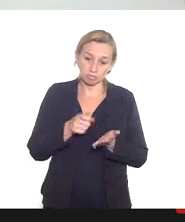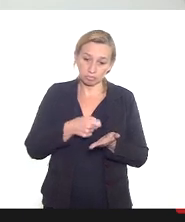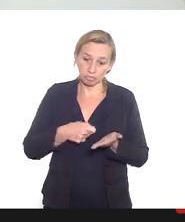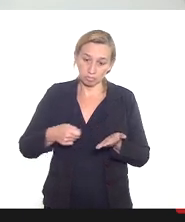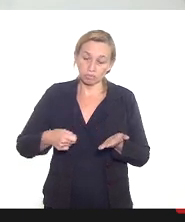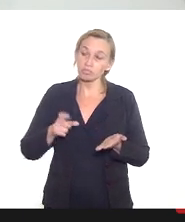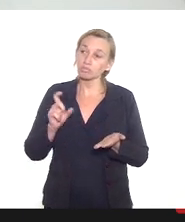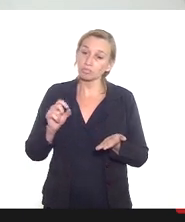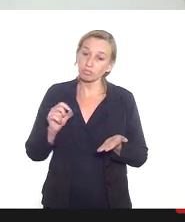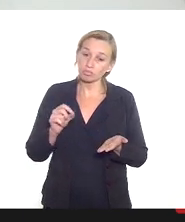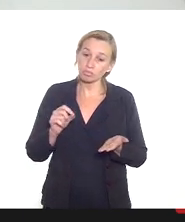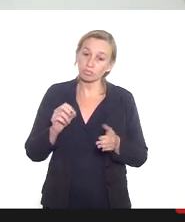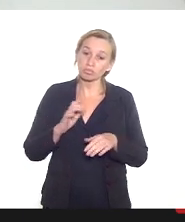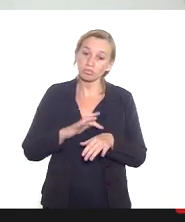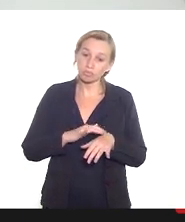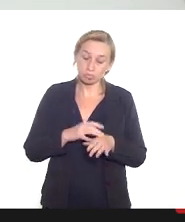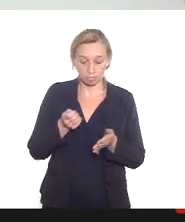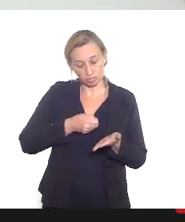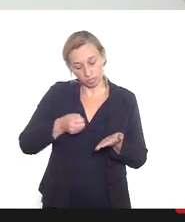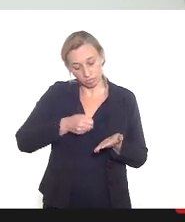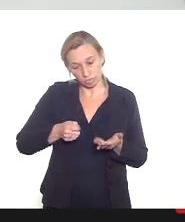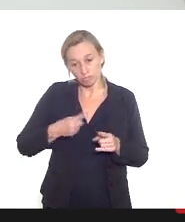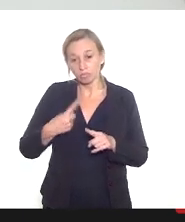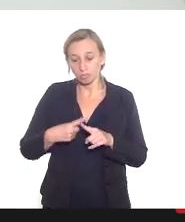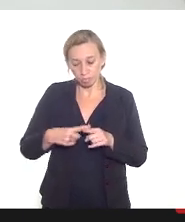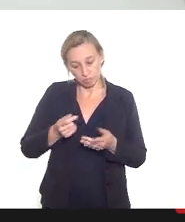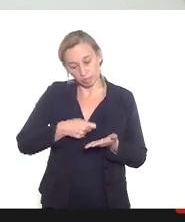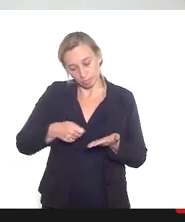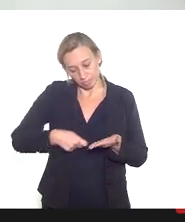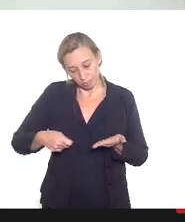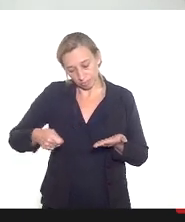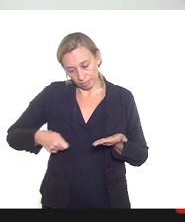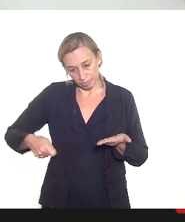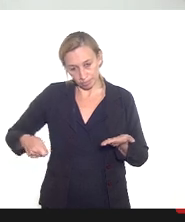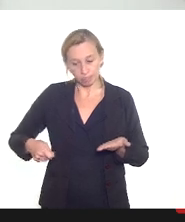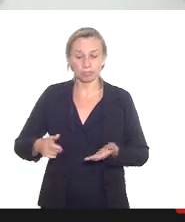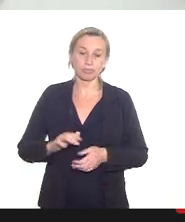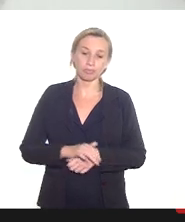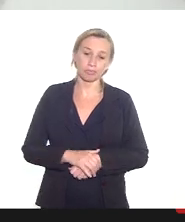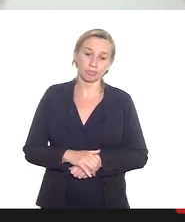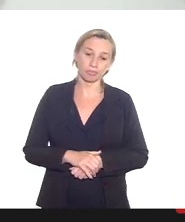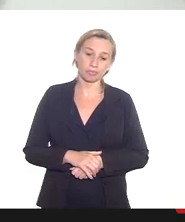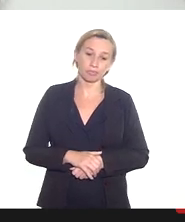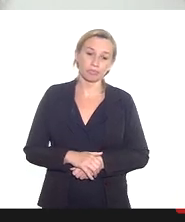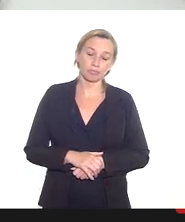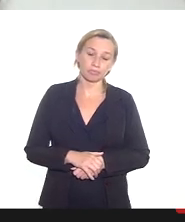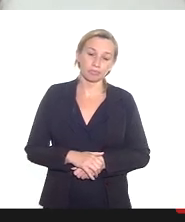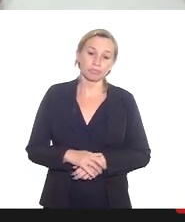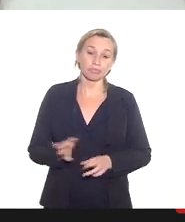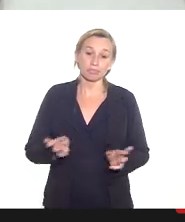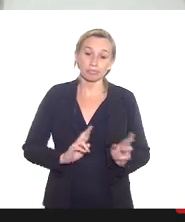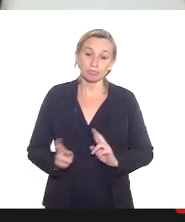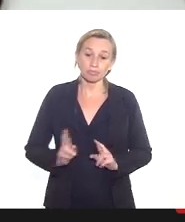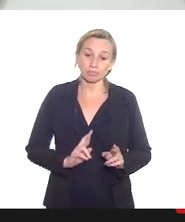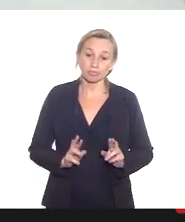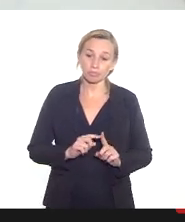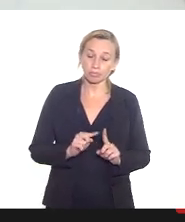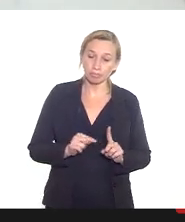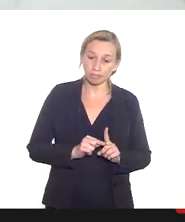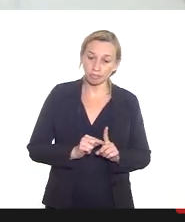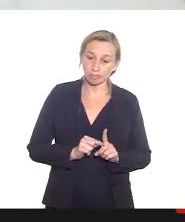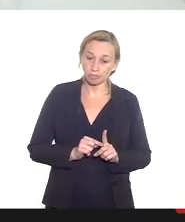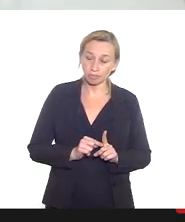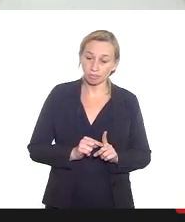do que ela estava sendo vacinada em relação a gestante com